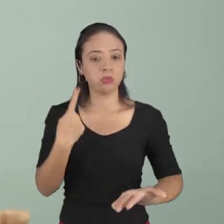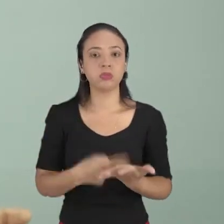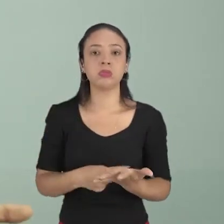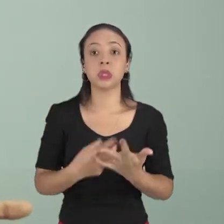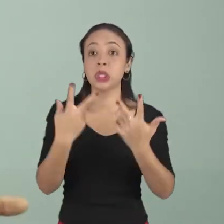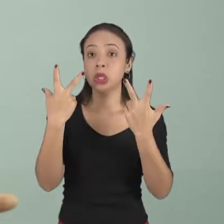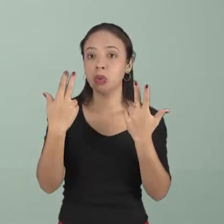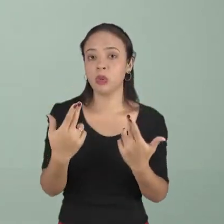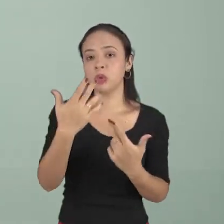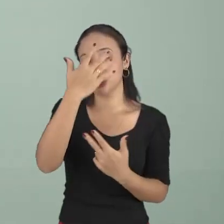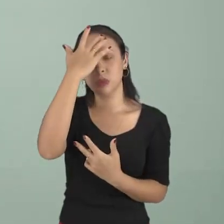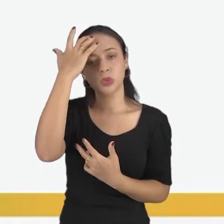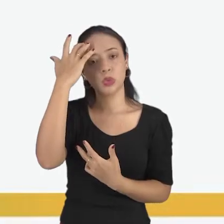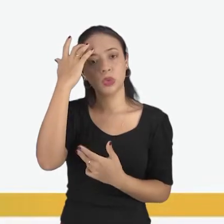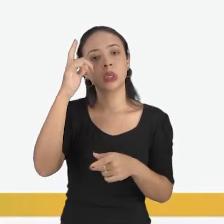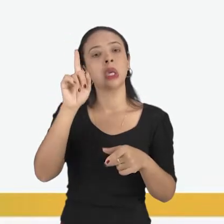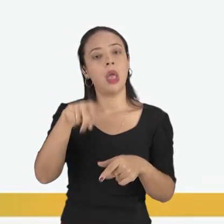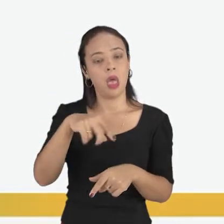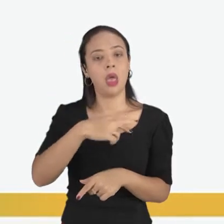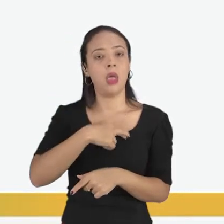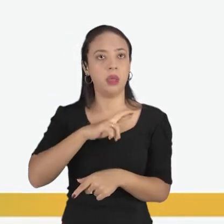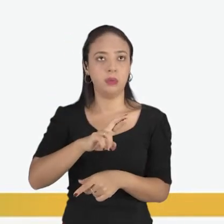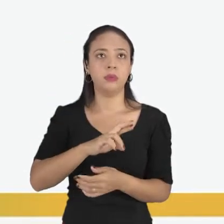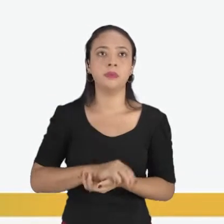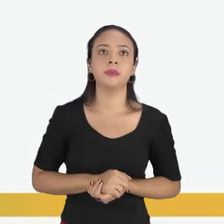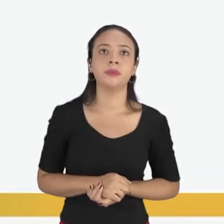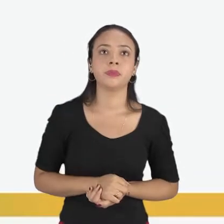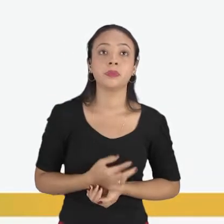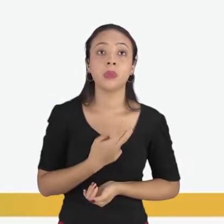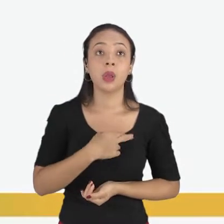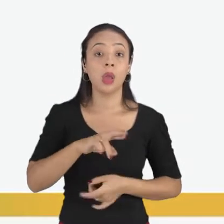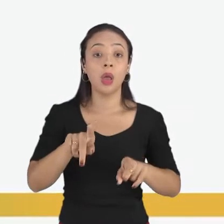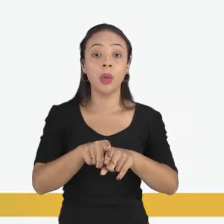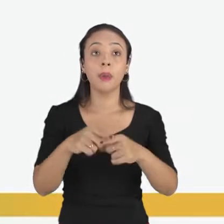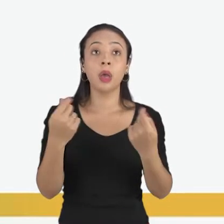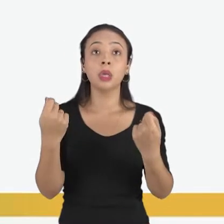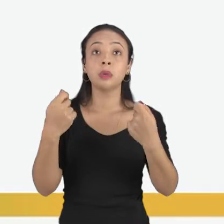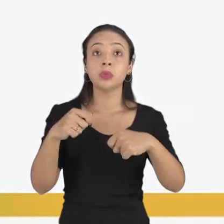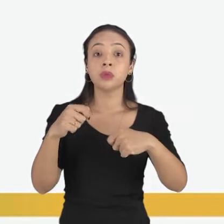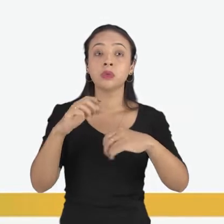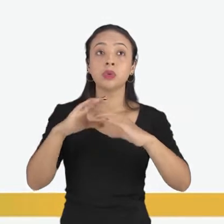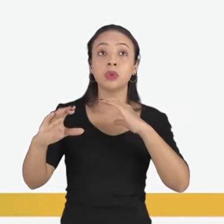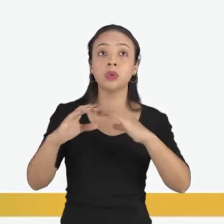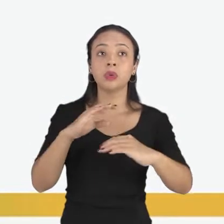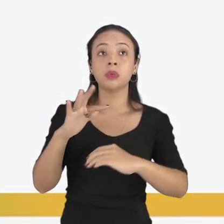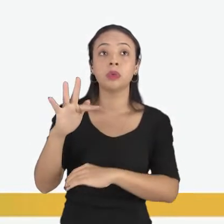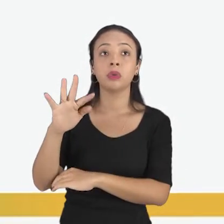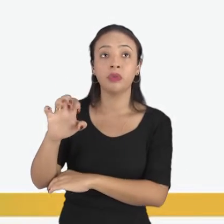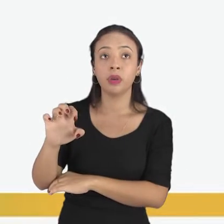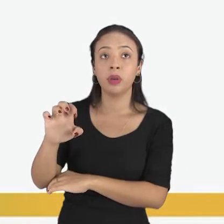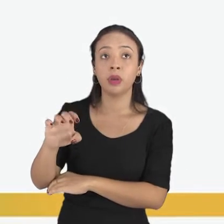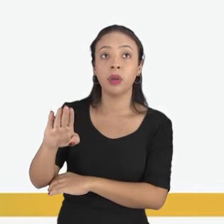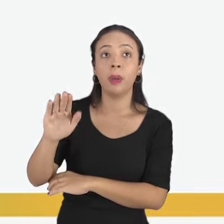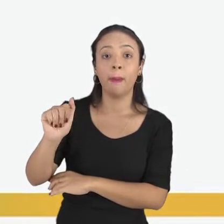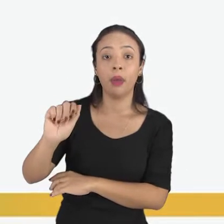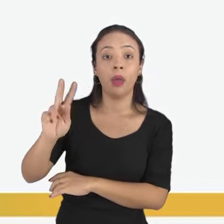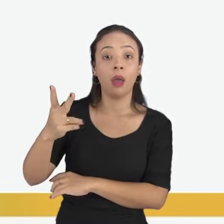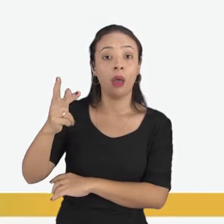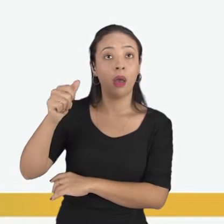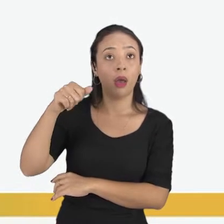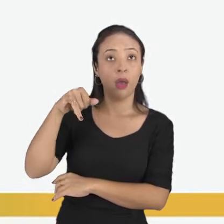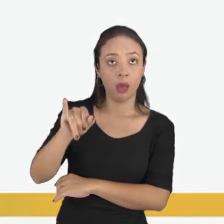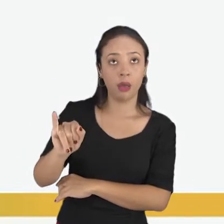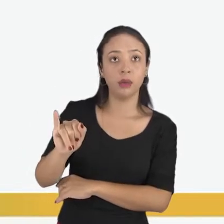religiosos. Ok? Vamos ver aqui, Religiões e modos de comunicação. A fé barrai. Fé barrai. Fé barrai, né?